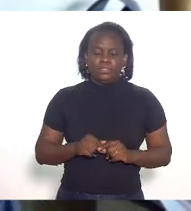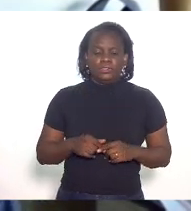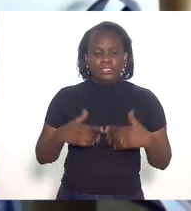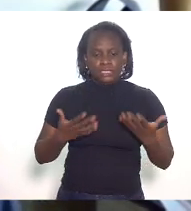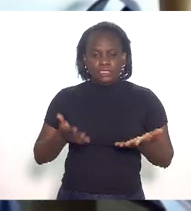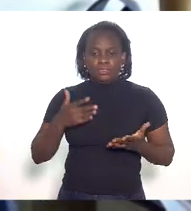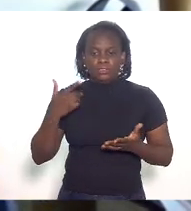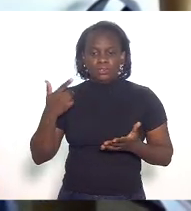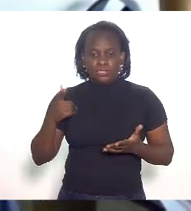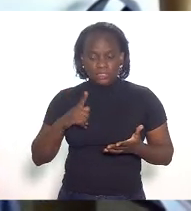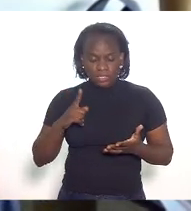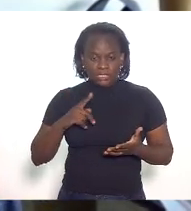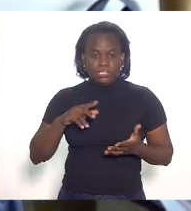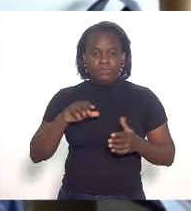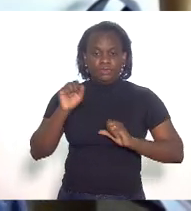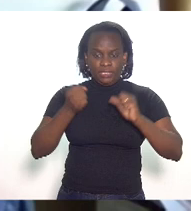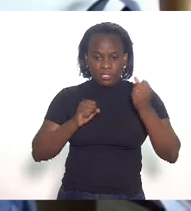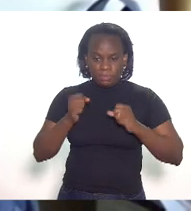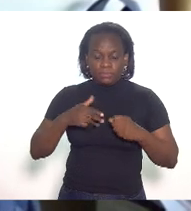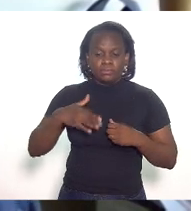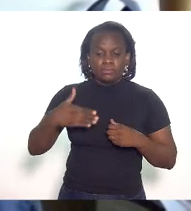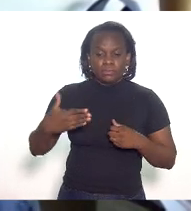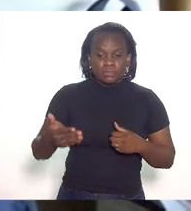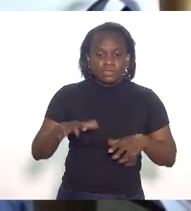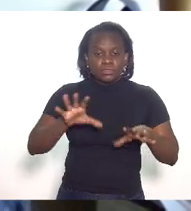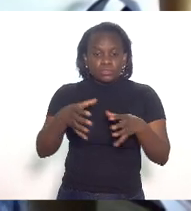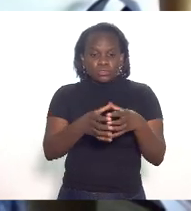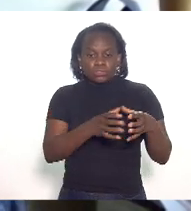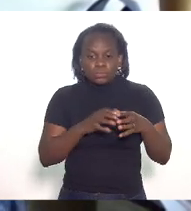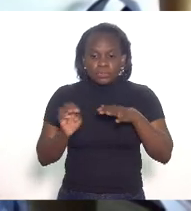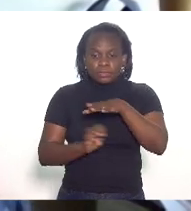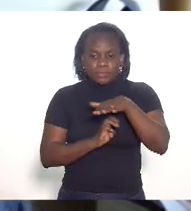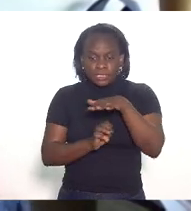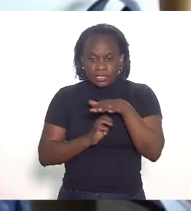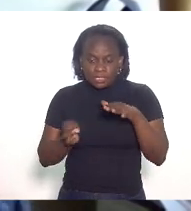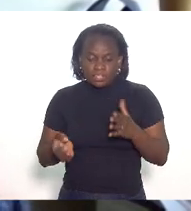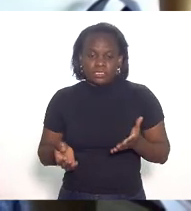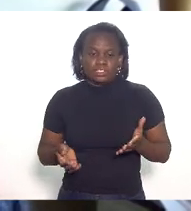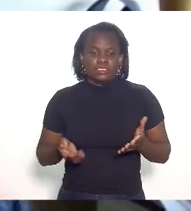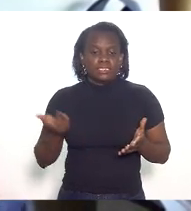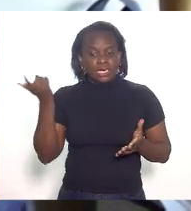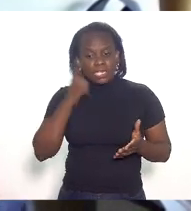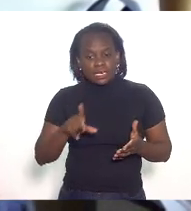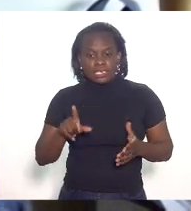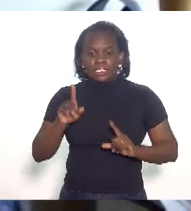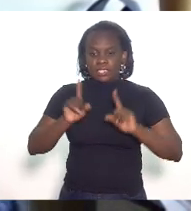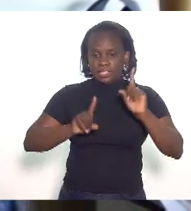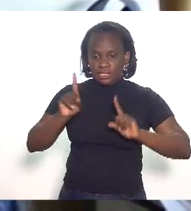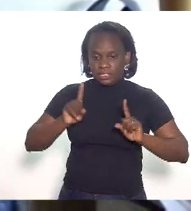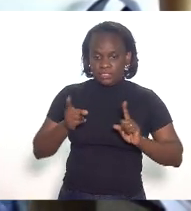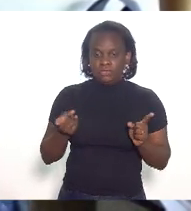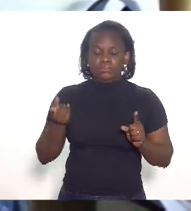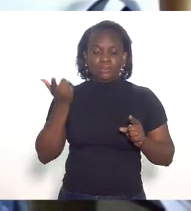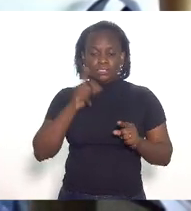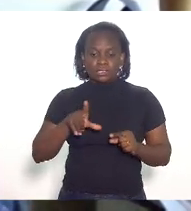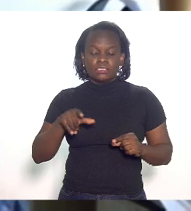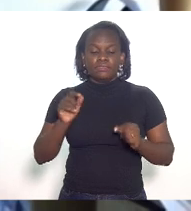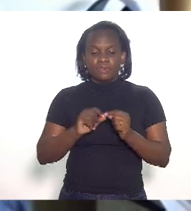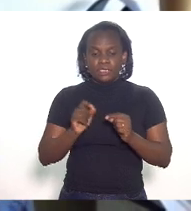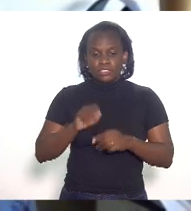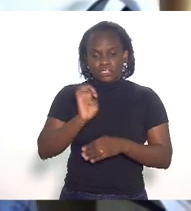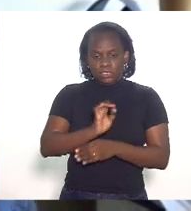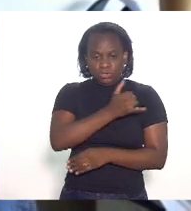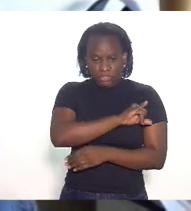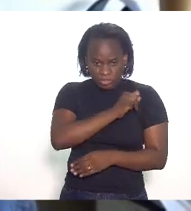nós só teremos as usinas se os grupos empresariais ganharem a licitação para fazê-la no